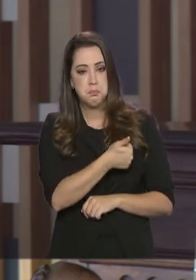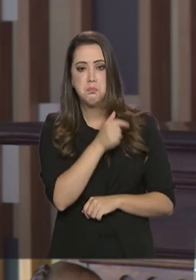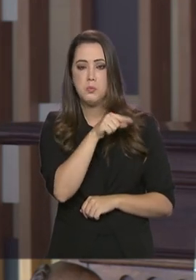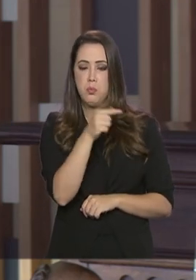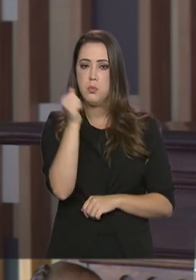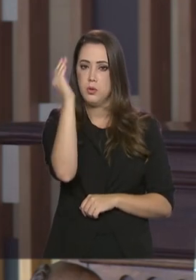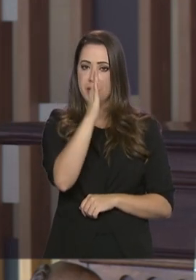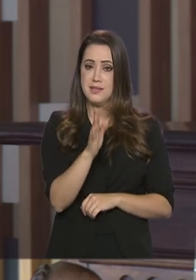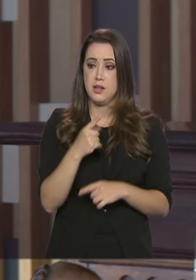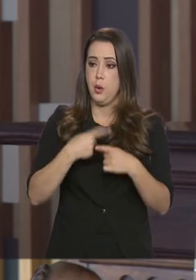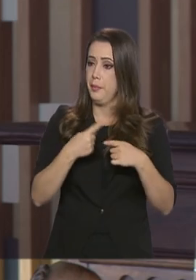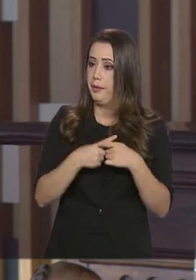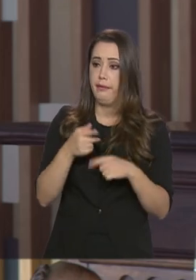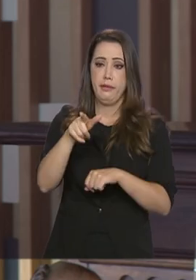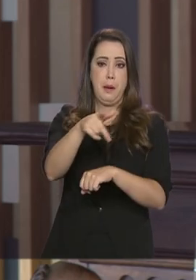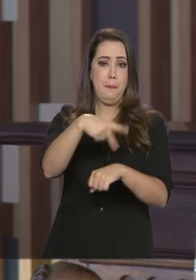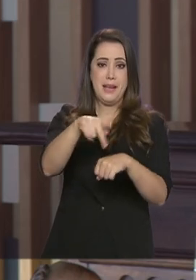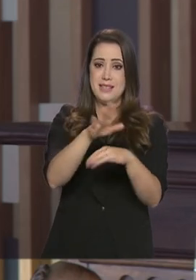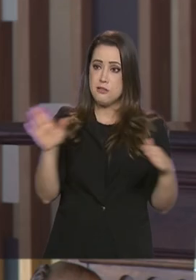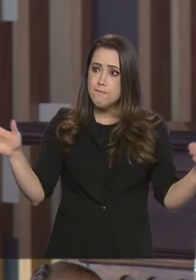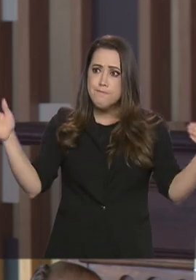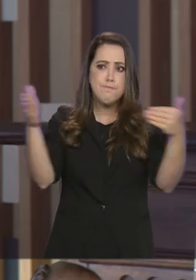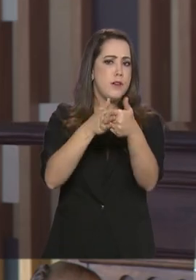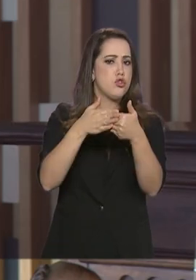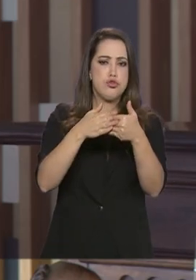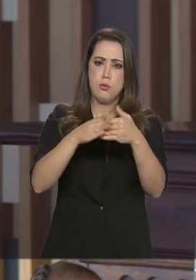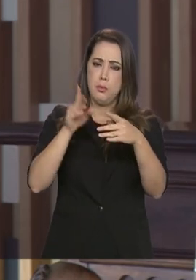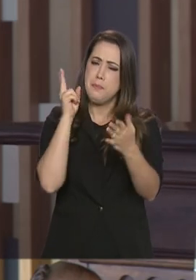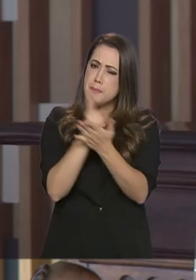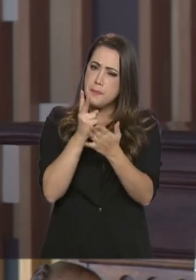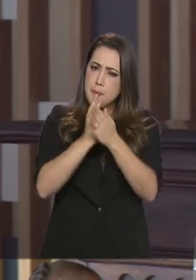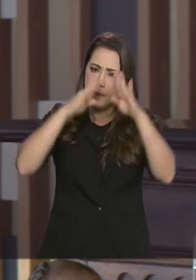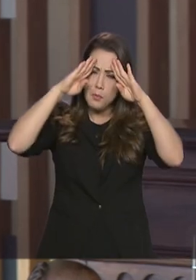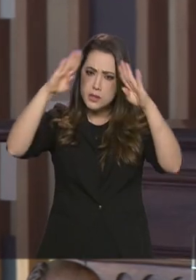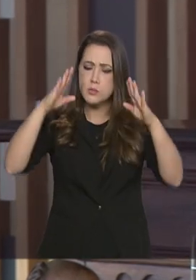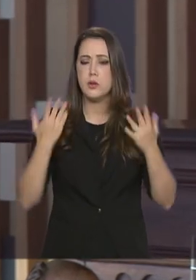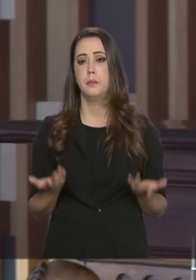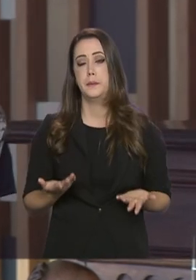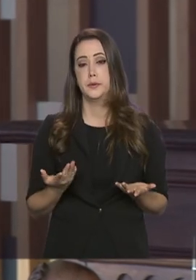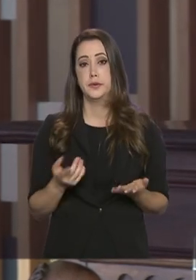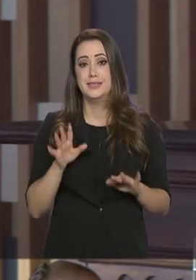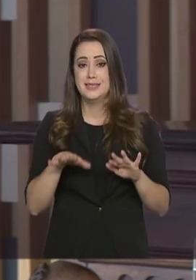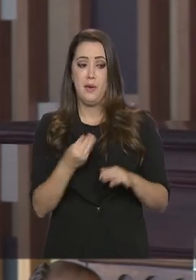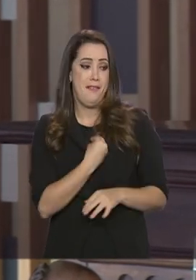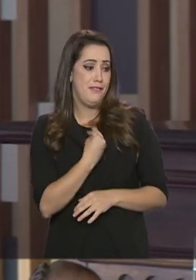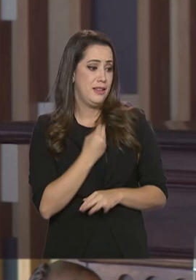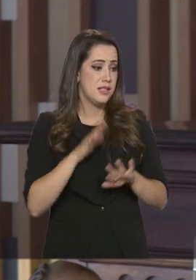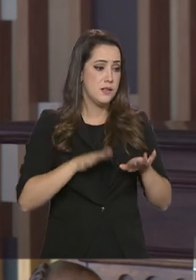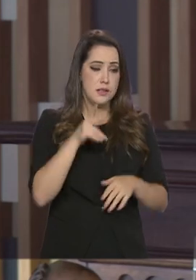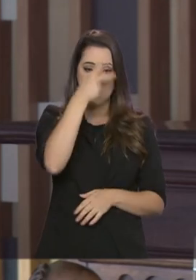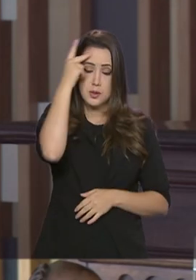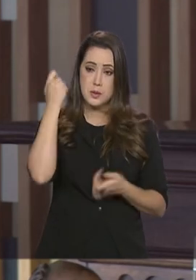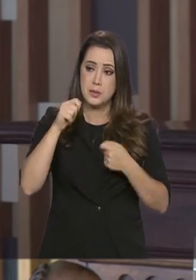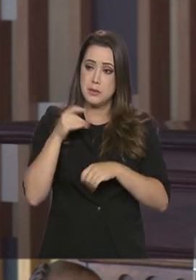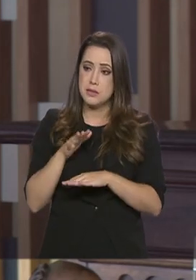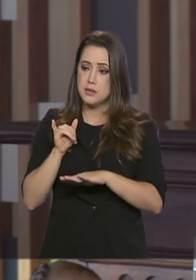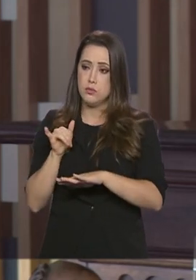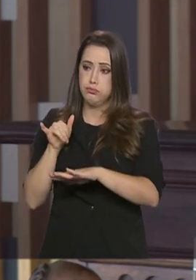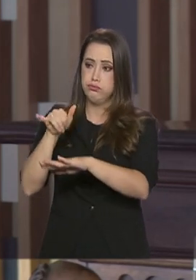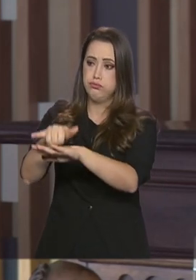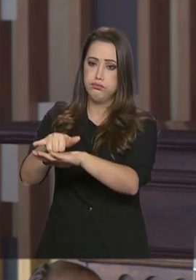porque houve países que fecharam completamente o tráfego aéreo. dificulta a vida não só de quem mora lá, claro, mas de quem precisa fazer trânsito por esses países.